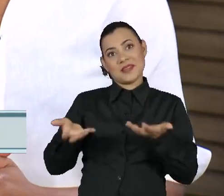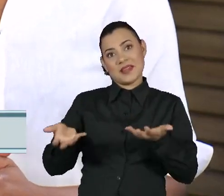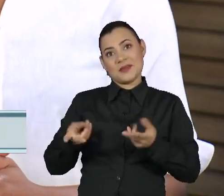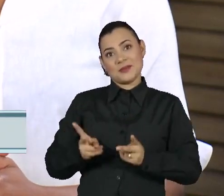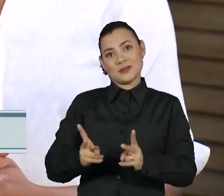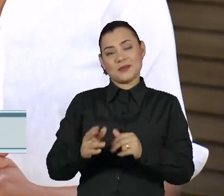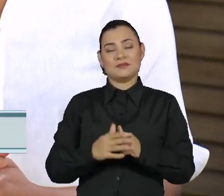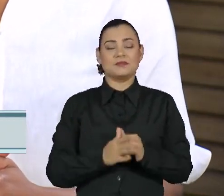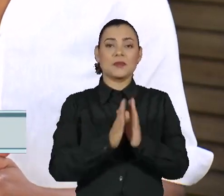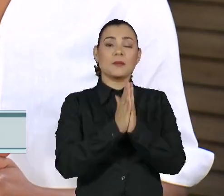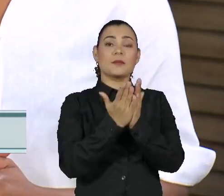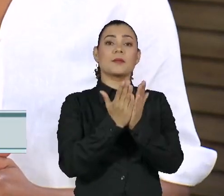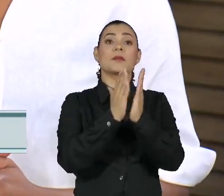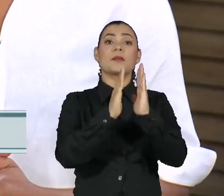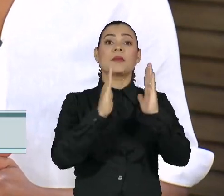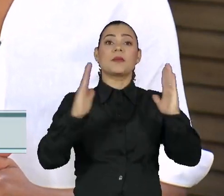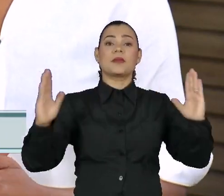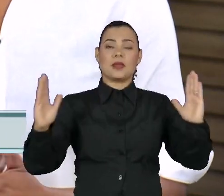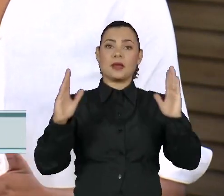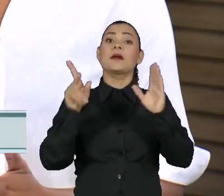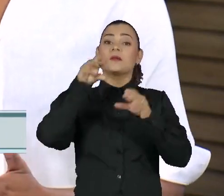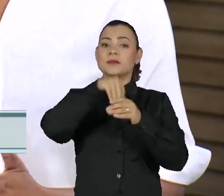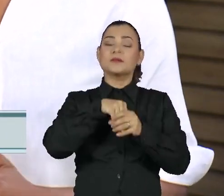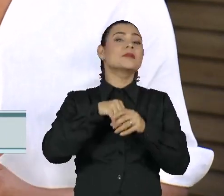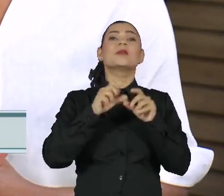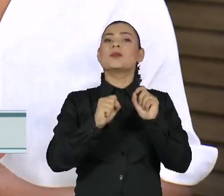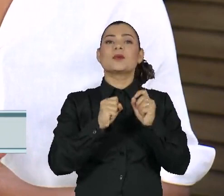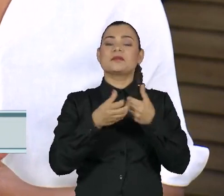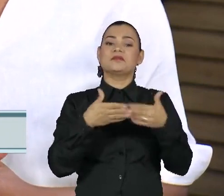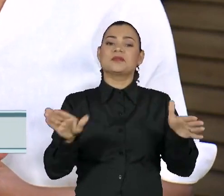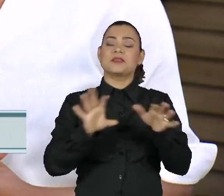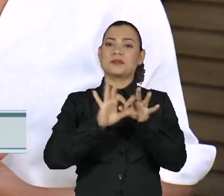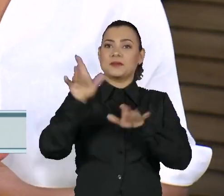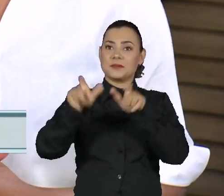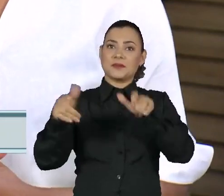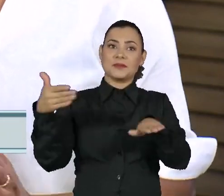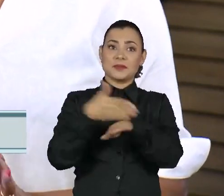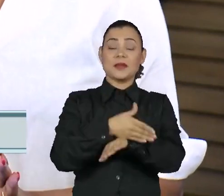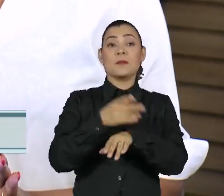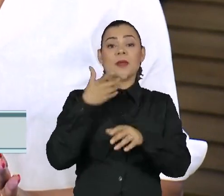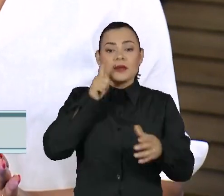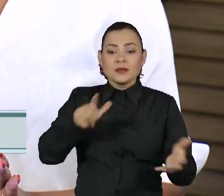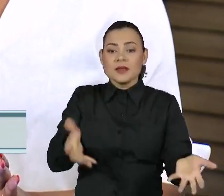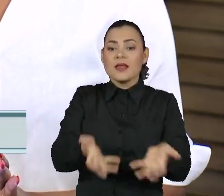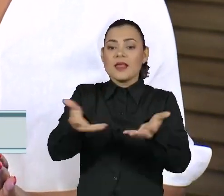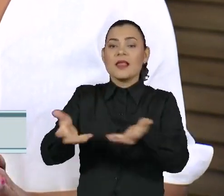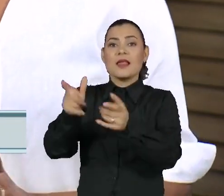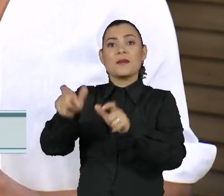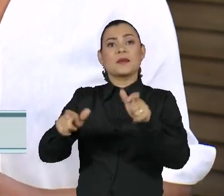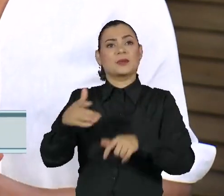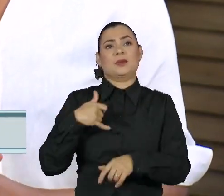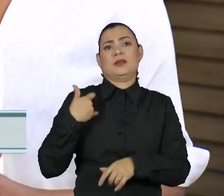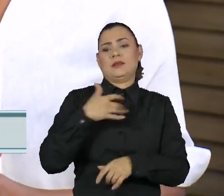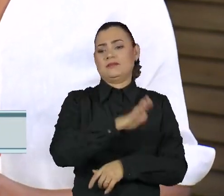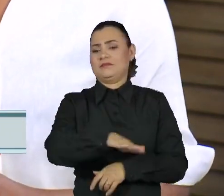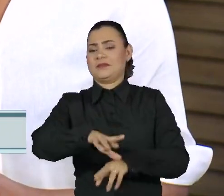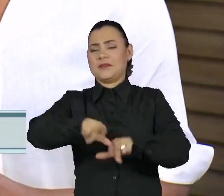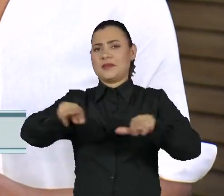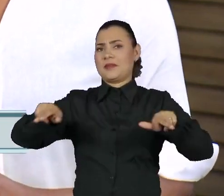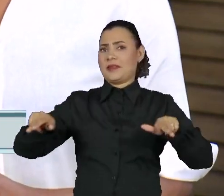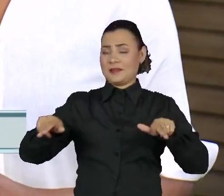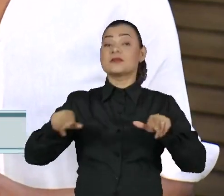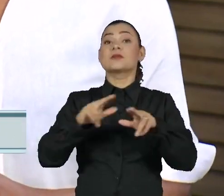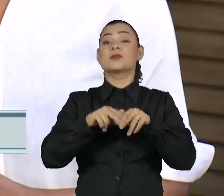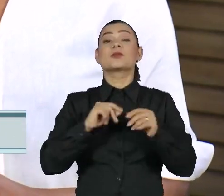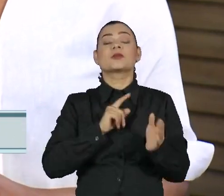As bibliotecas comunitárias são uma porta de entrada para a formação de novos leitores de todas as idades. Uma pesquisa do